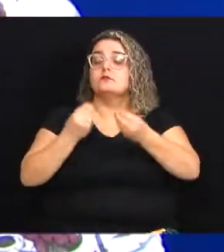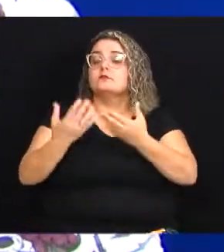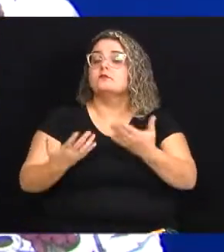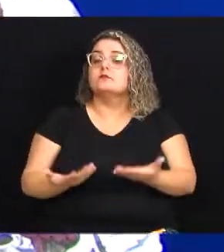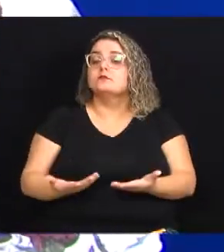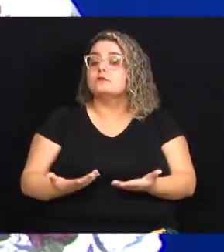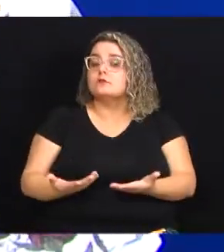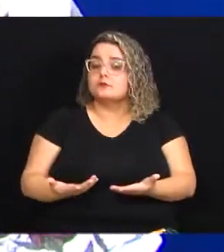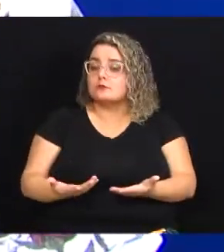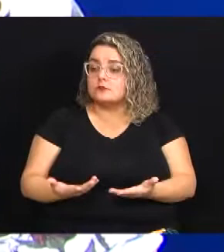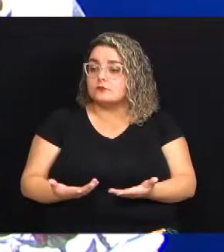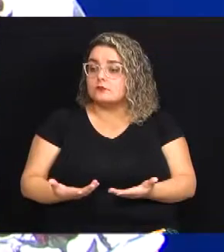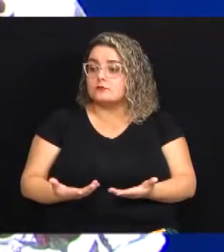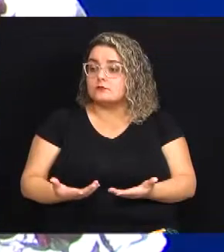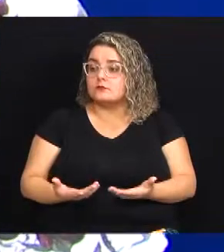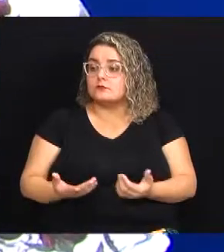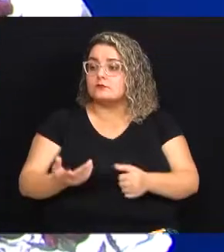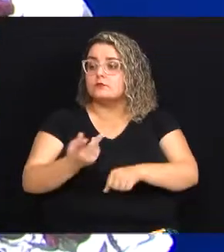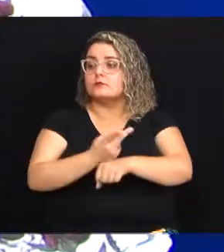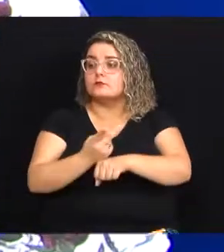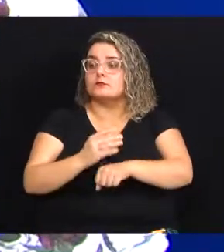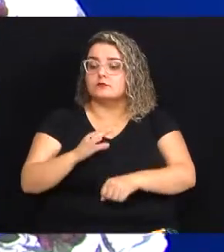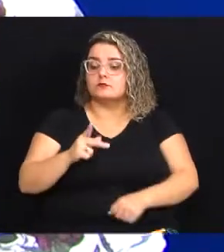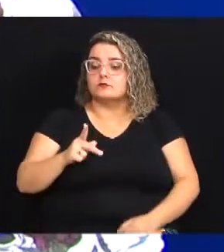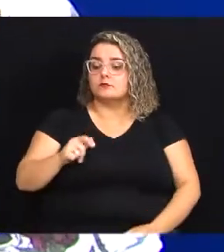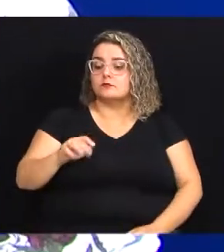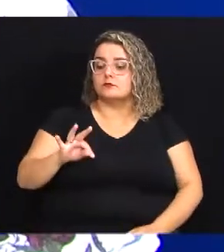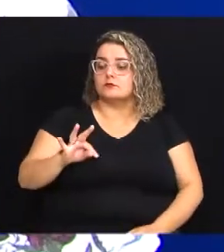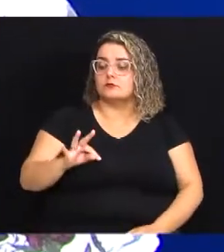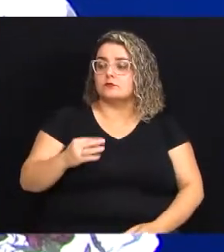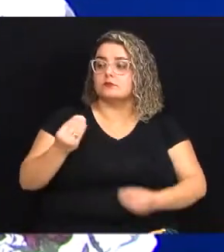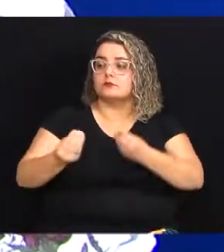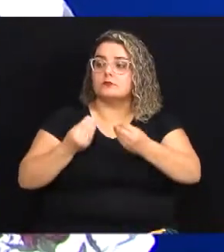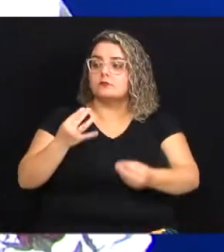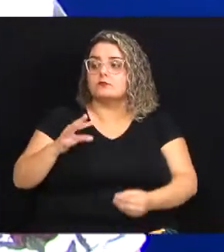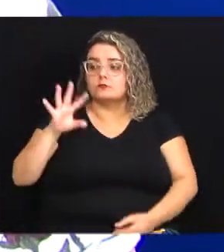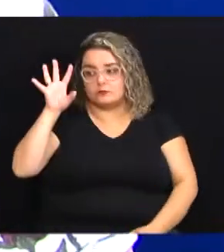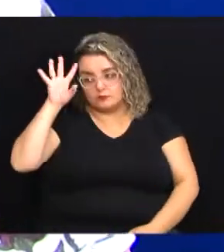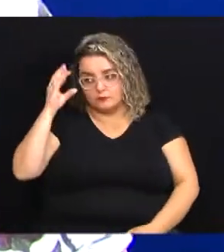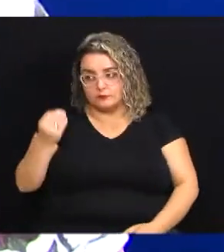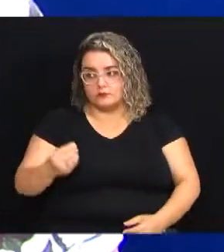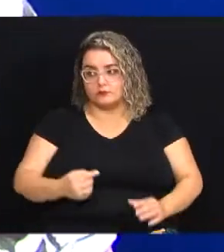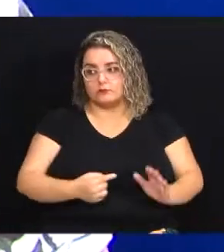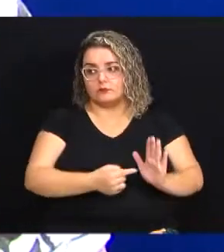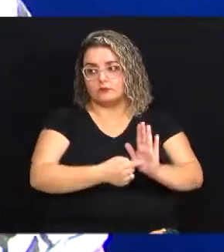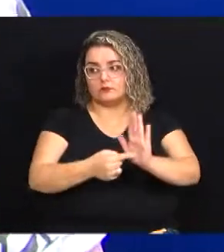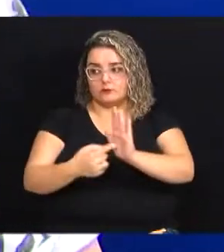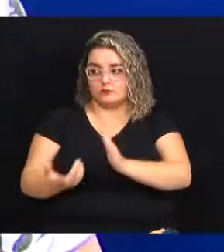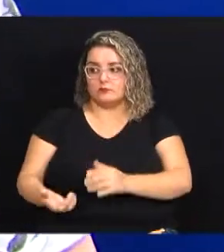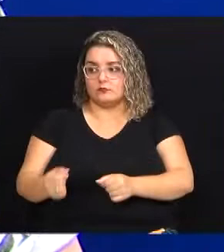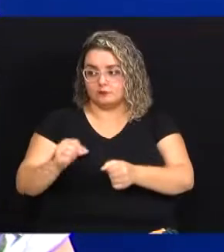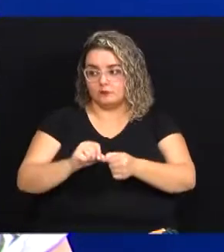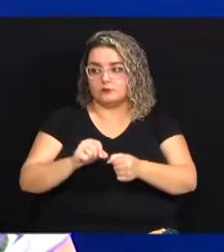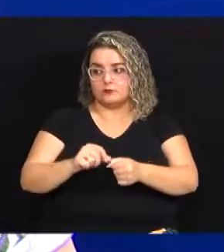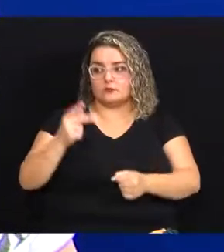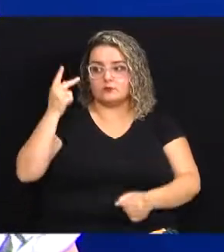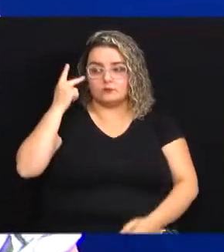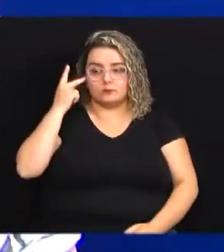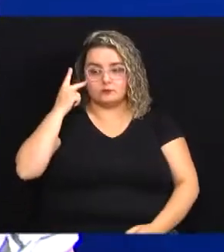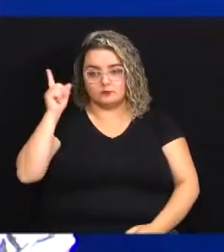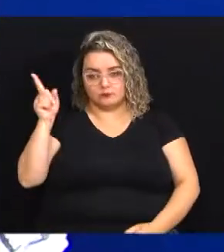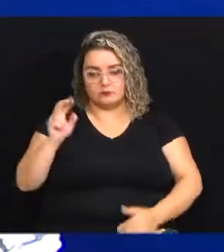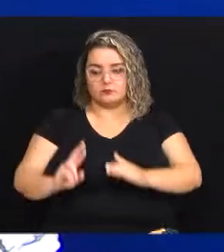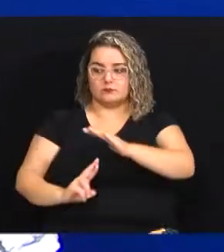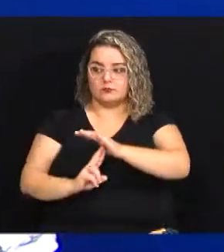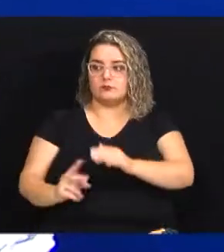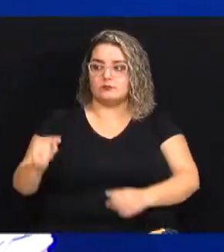como que foi o seu o que você procurou o CEPAT como que você teve conhecimento de que você poderia expor aqui? Como eu já fazia feira lá